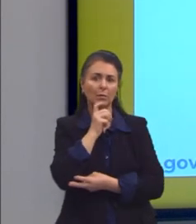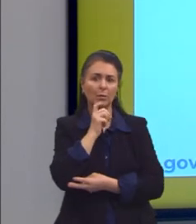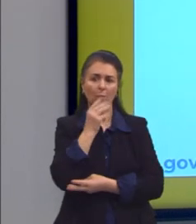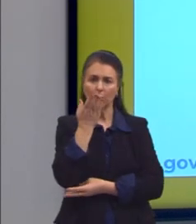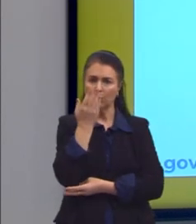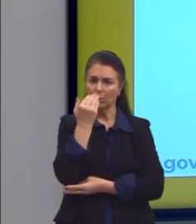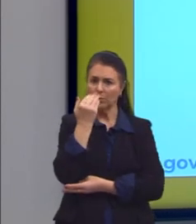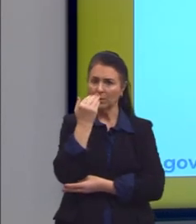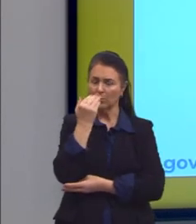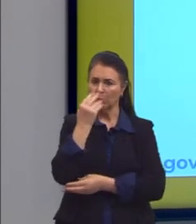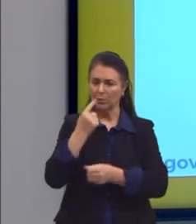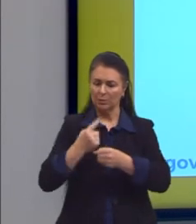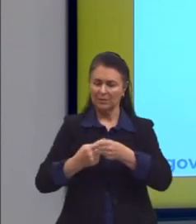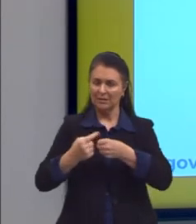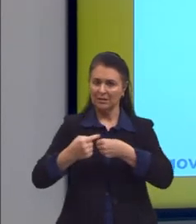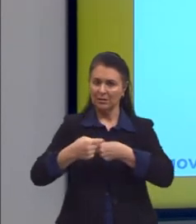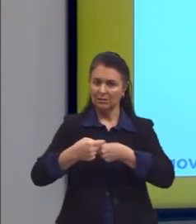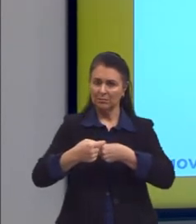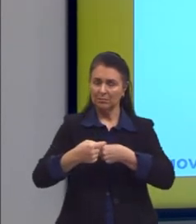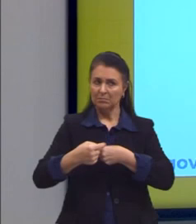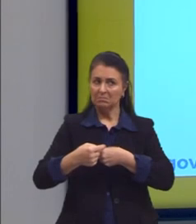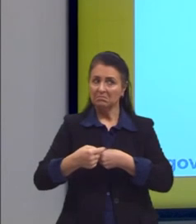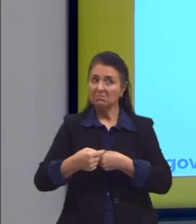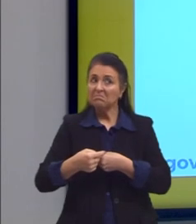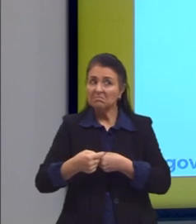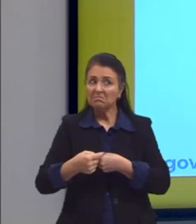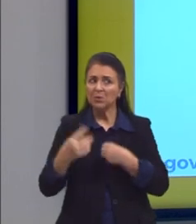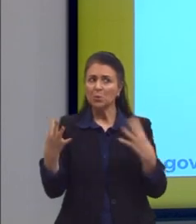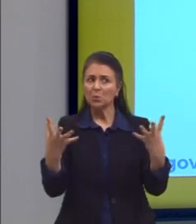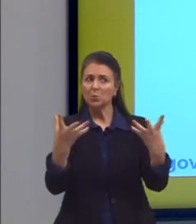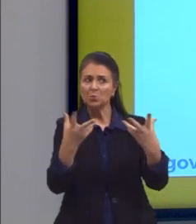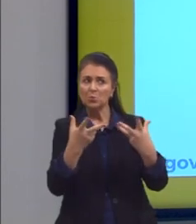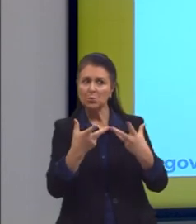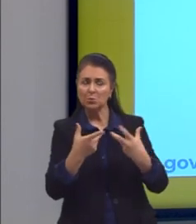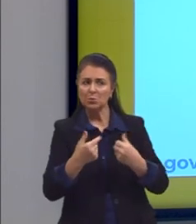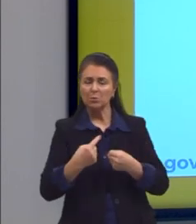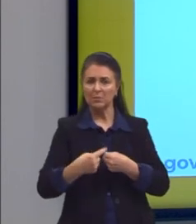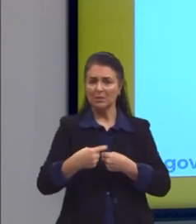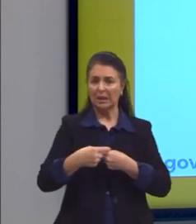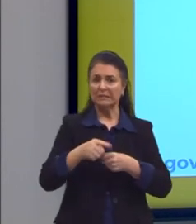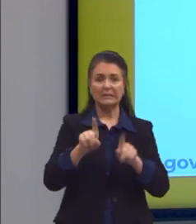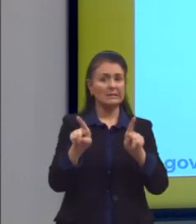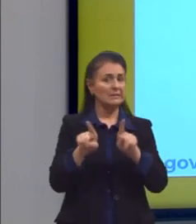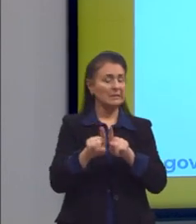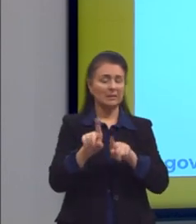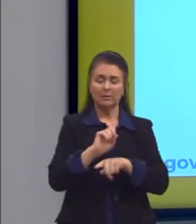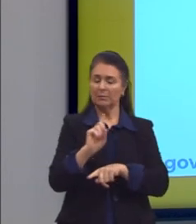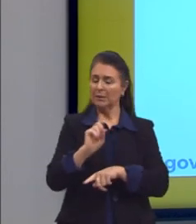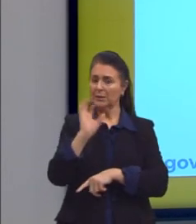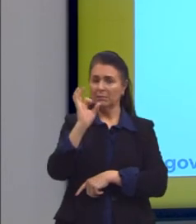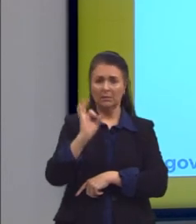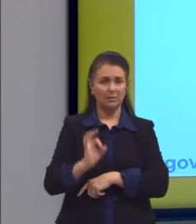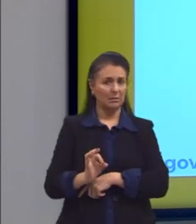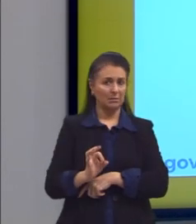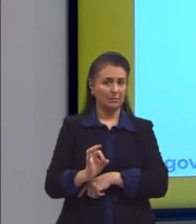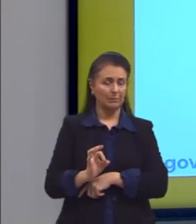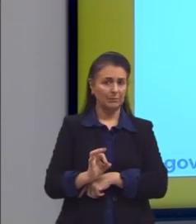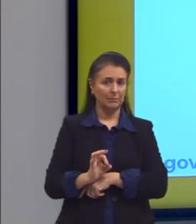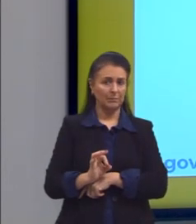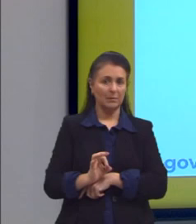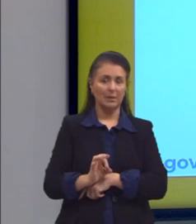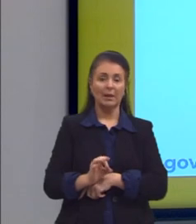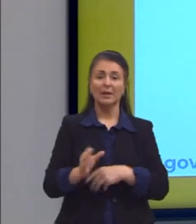urbano. Ele não falou nada do consumo na cidade. Então, também não é essa a alternativa. É a